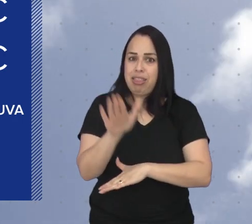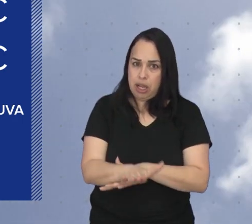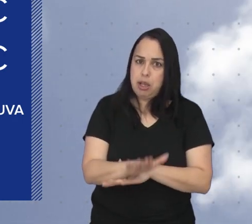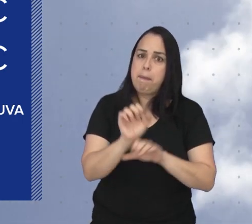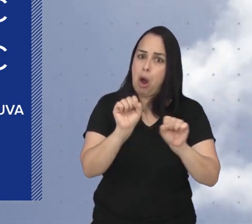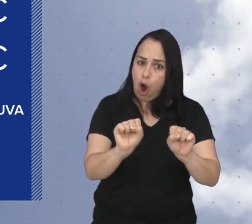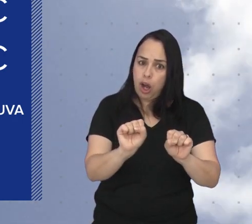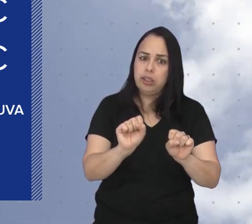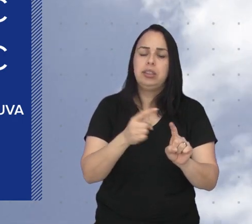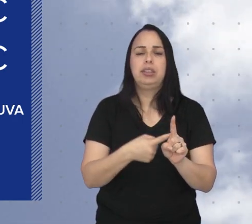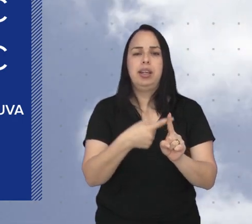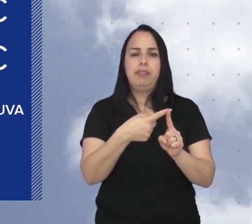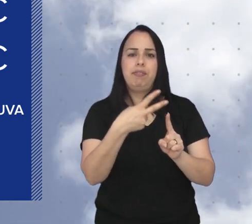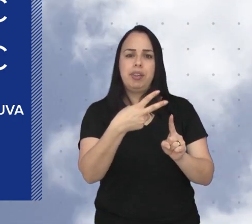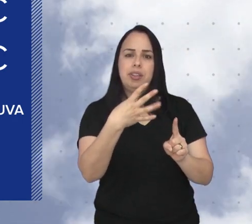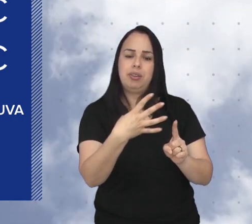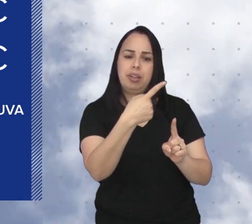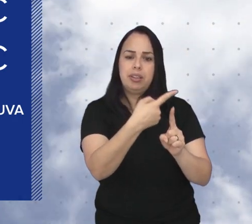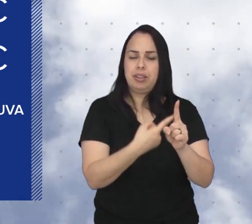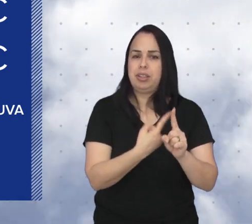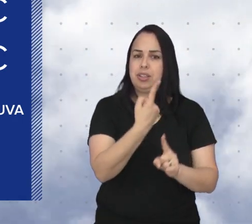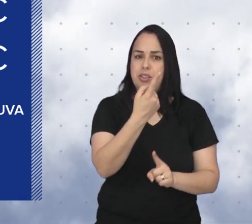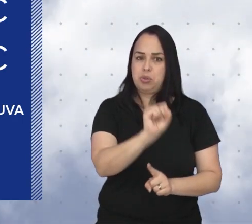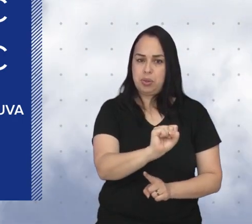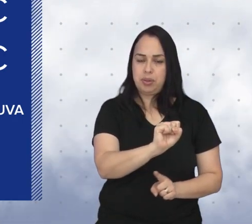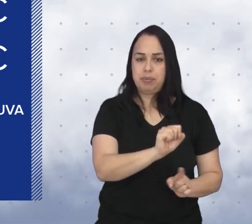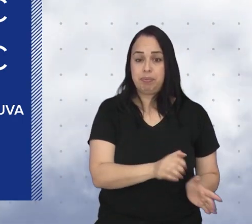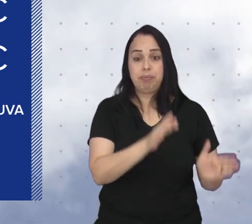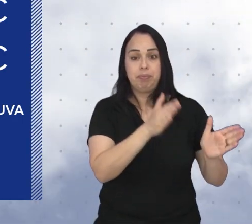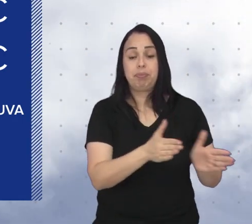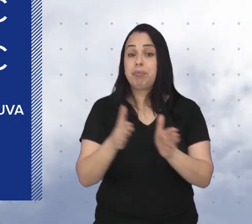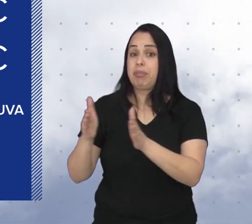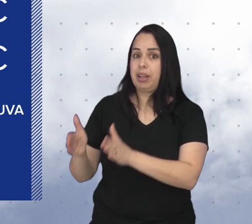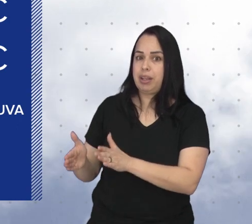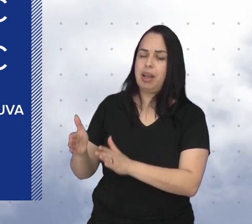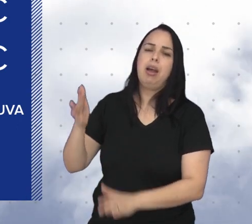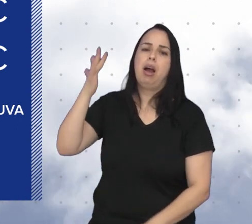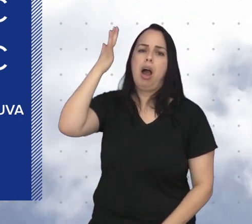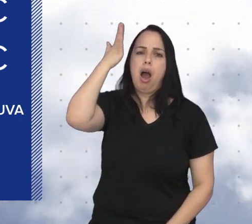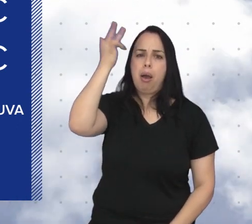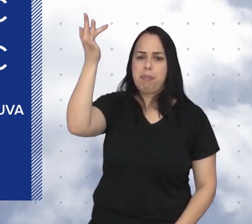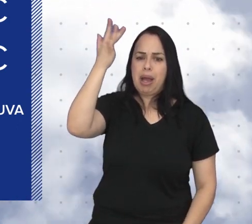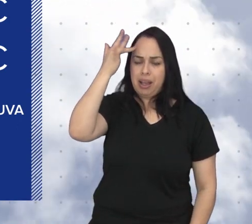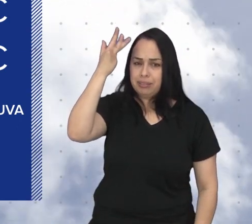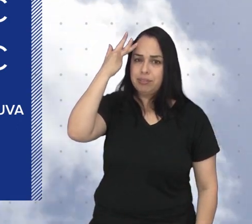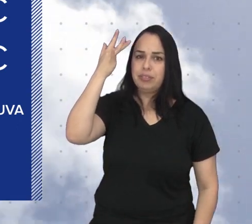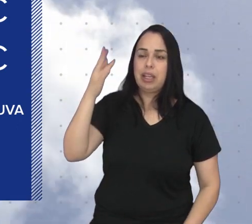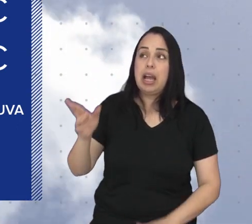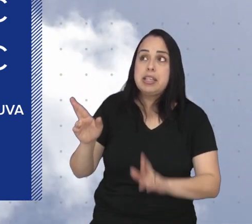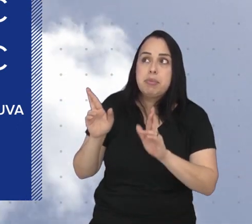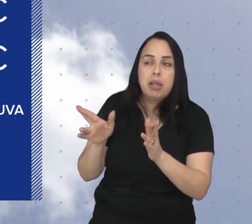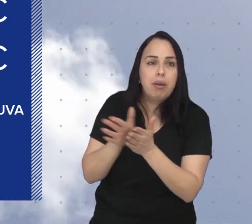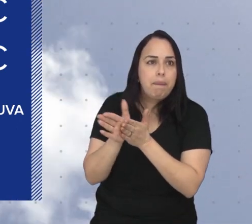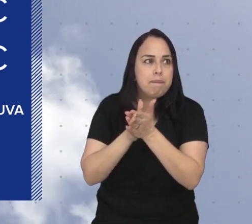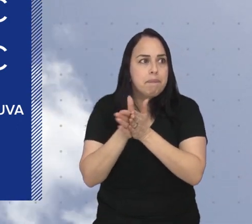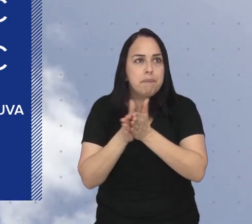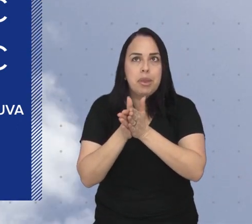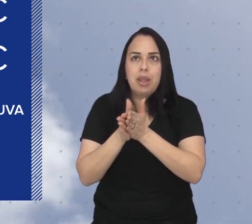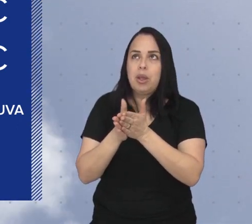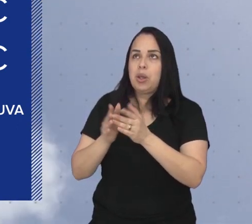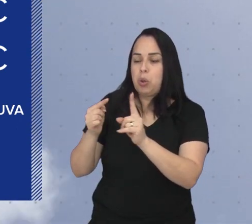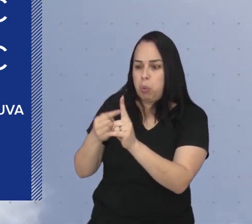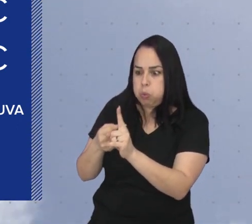fim da tarde. A máxima é de 24 graus e a mínima de 18. Para amanhã, quarta-feira, a expectativa é de